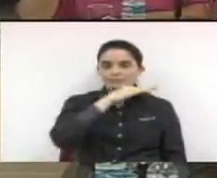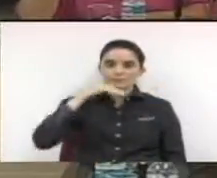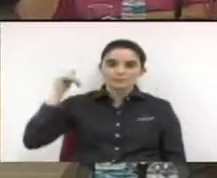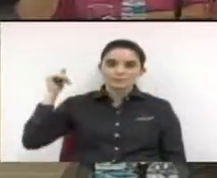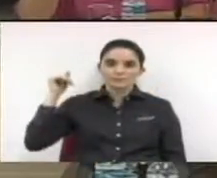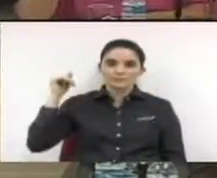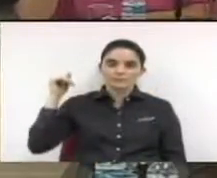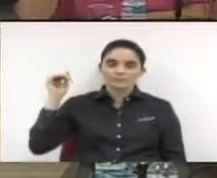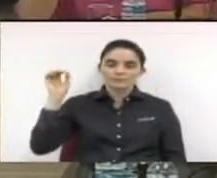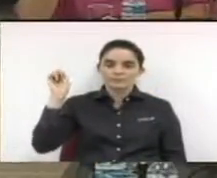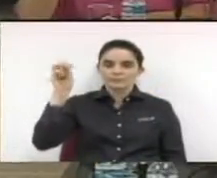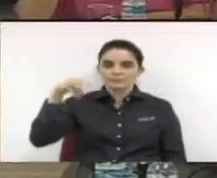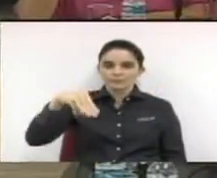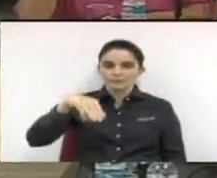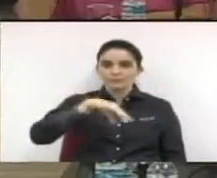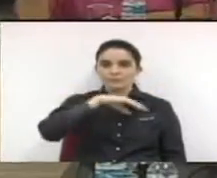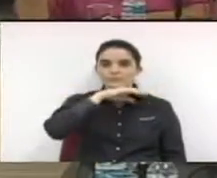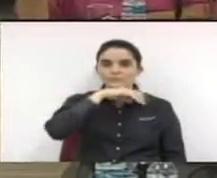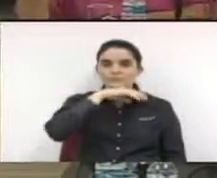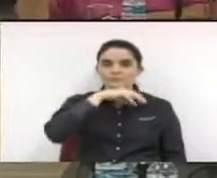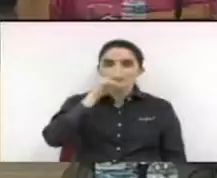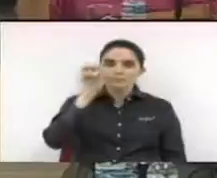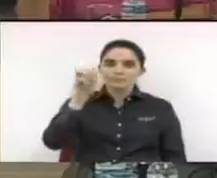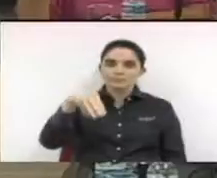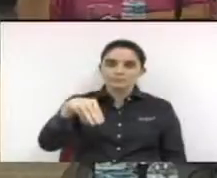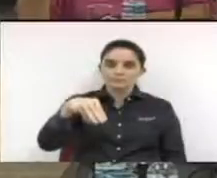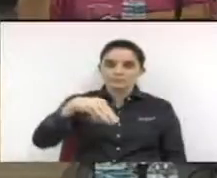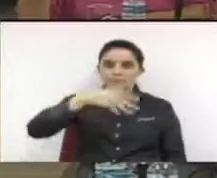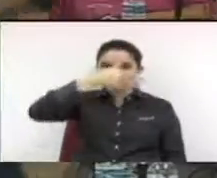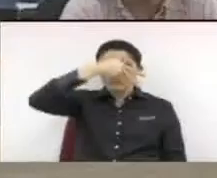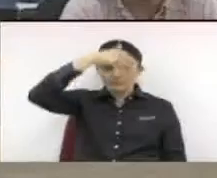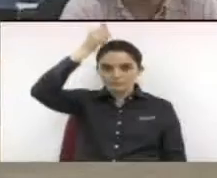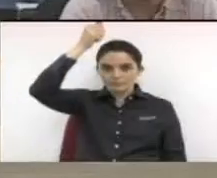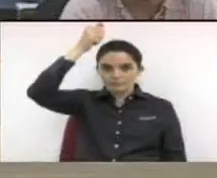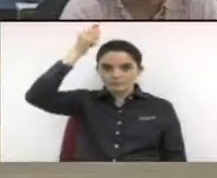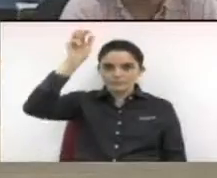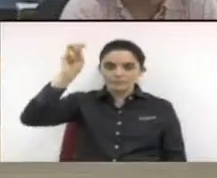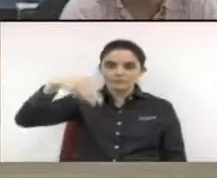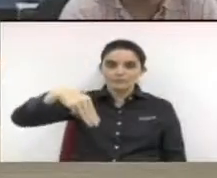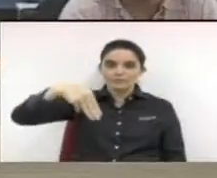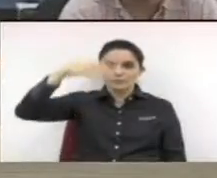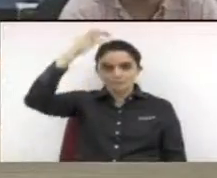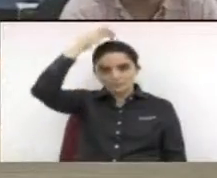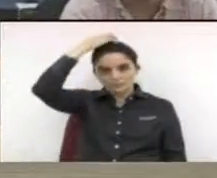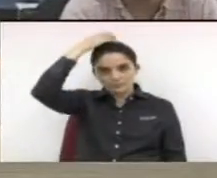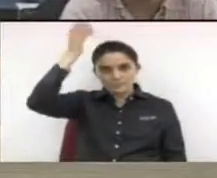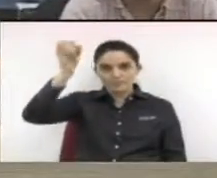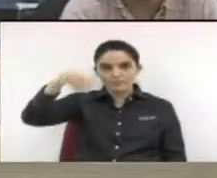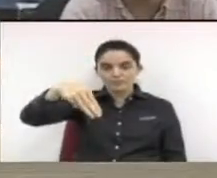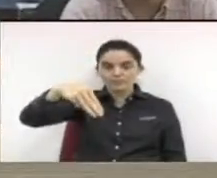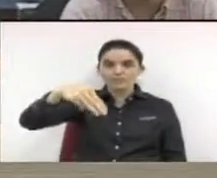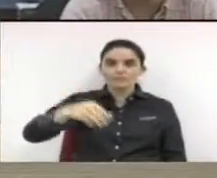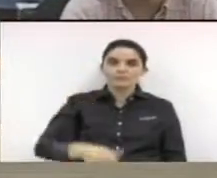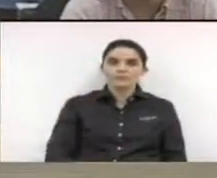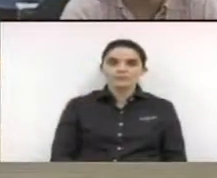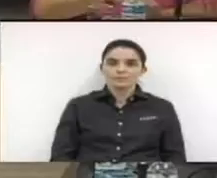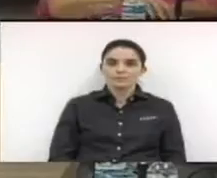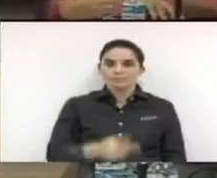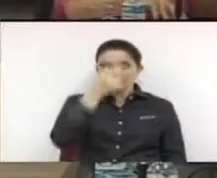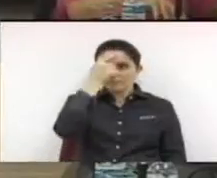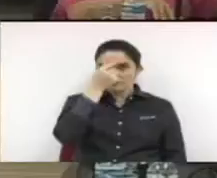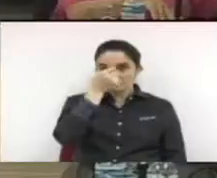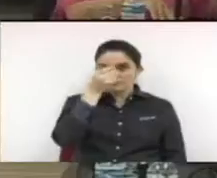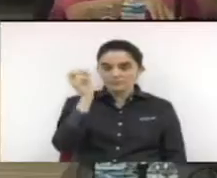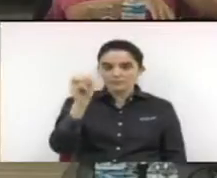Marinho de Andrade? Sim. André Henrique da Silva? Sim. Toninho Franco? Sim. Darcy Reis? Sim. Edivaldo